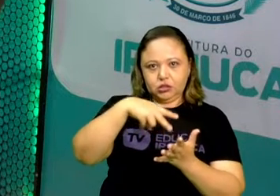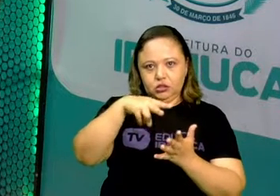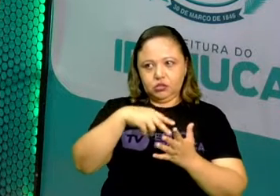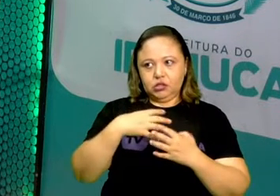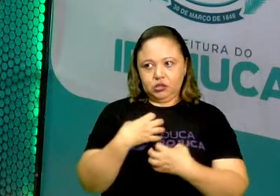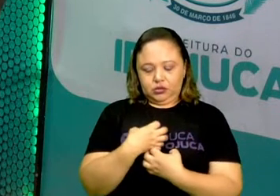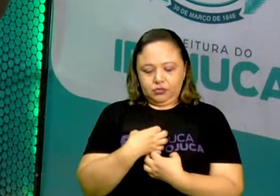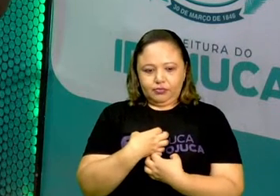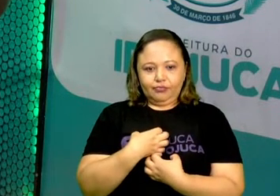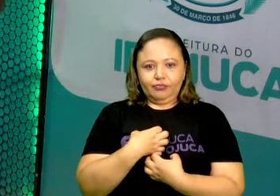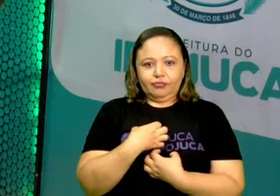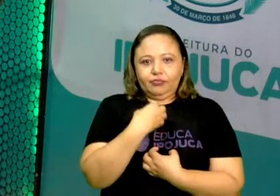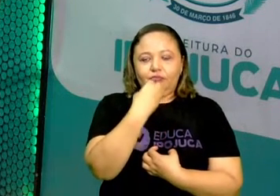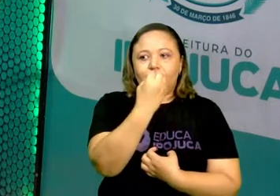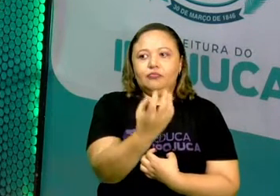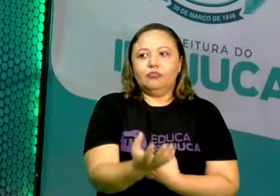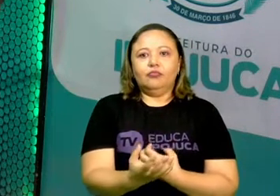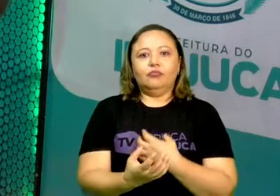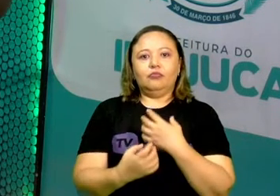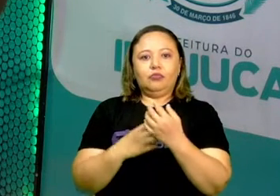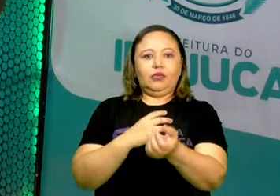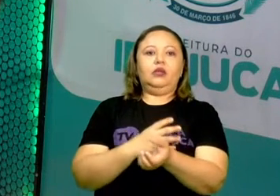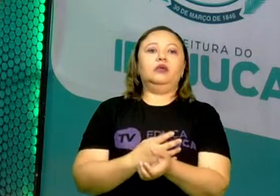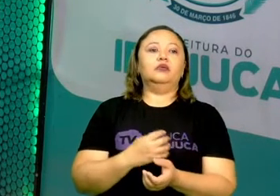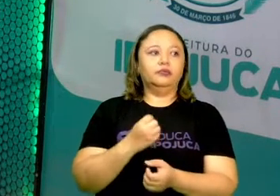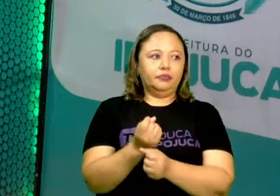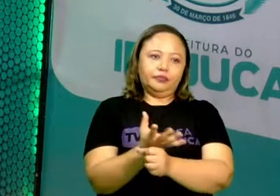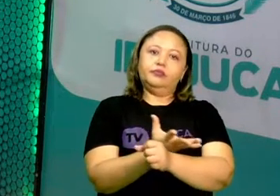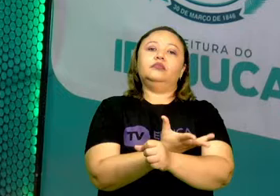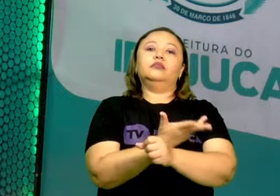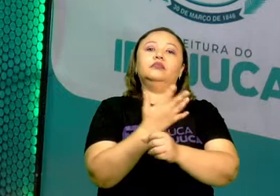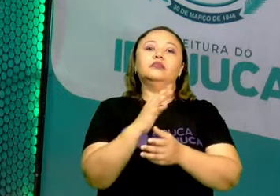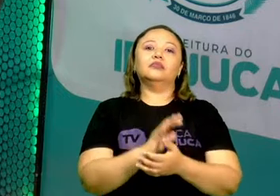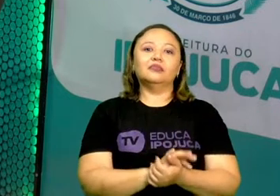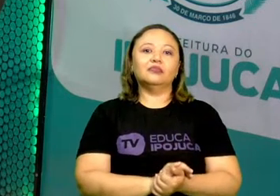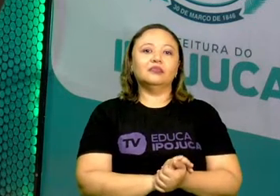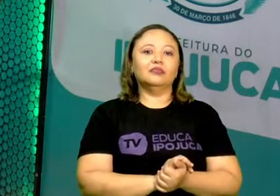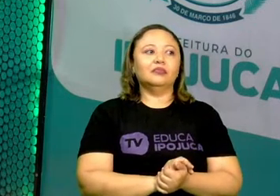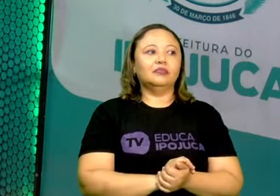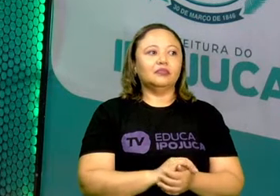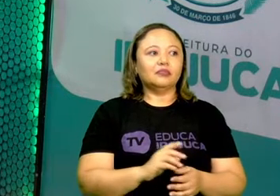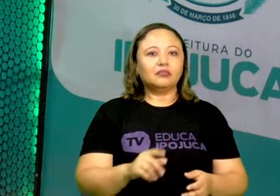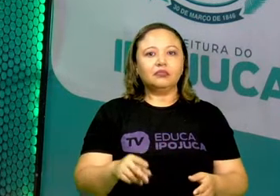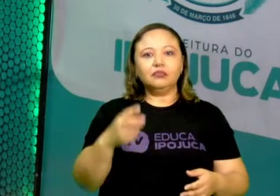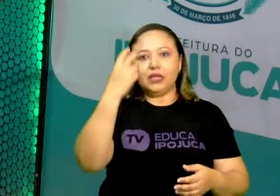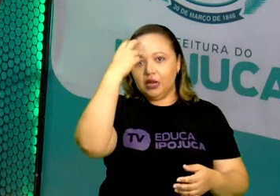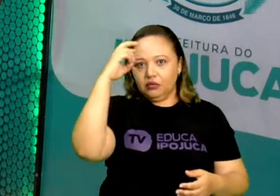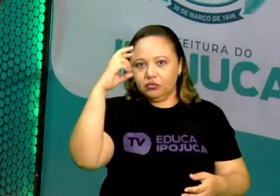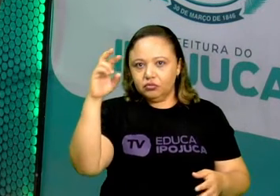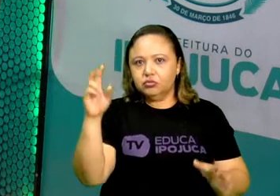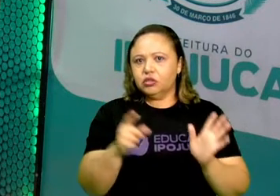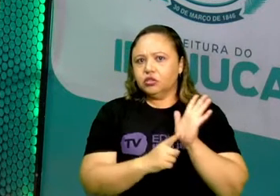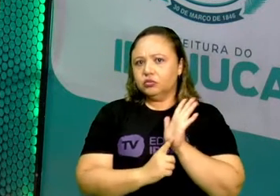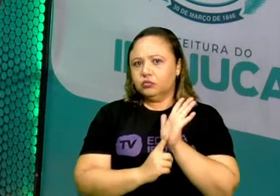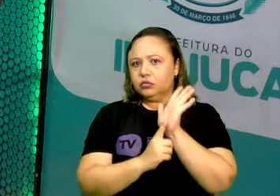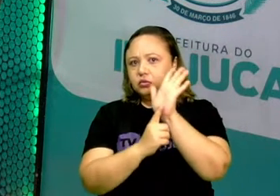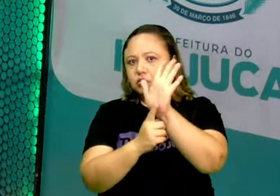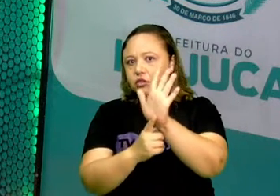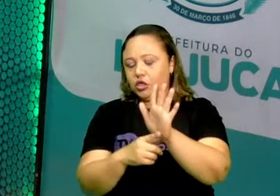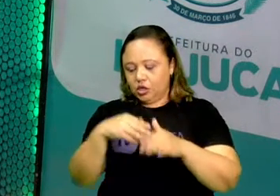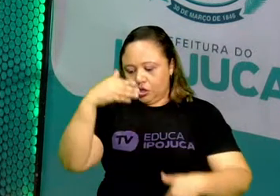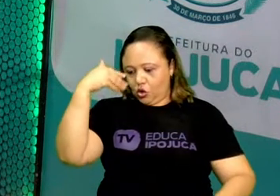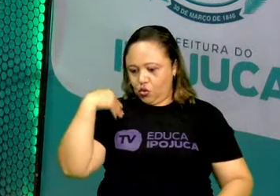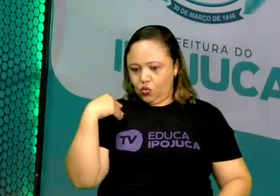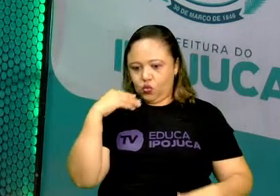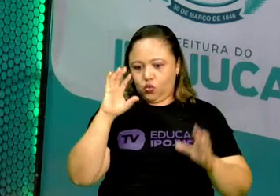expressamos os nossos sentimentos, as nossas emoções, a nossa cultura, o nosso jeito, a